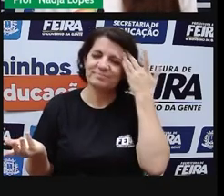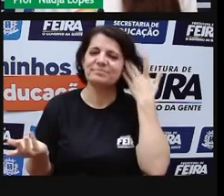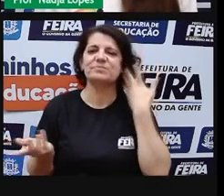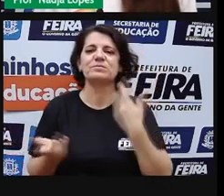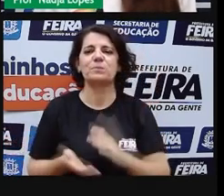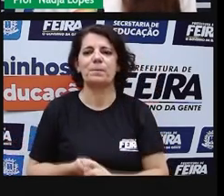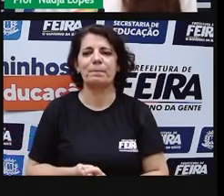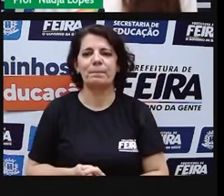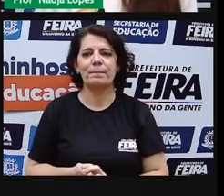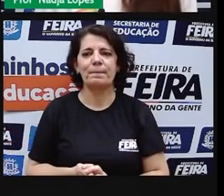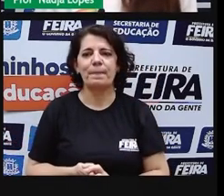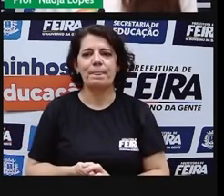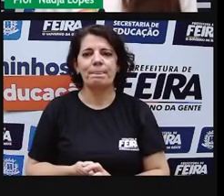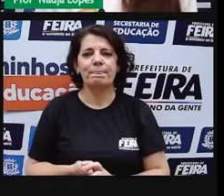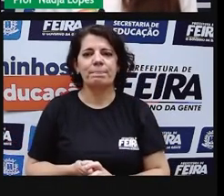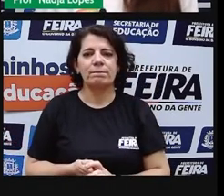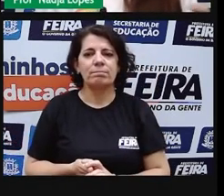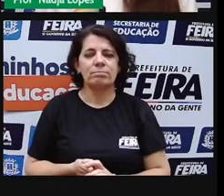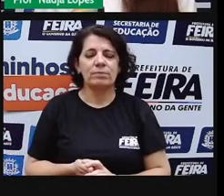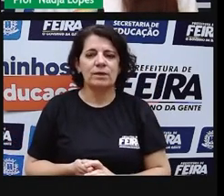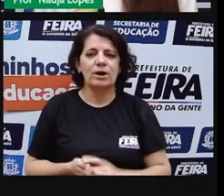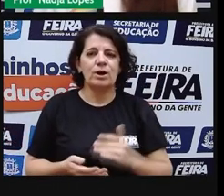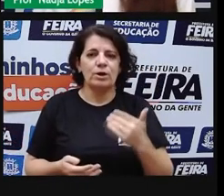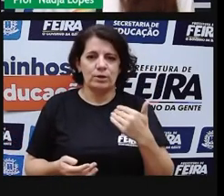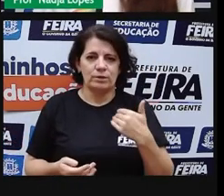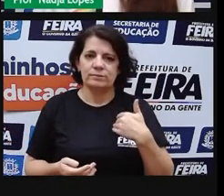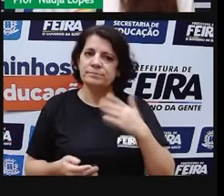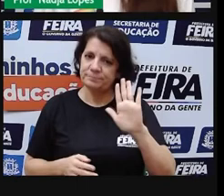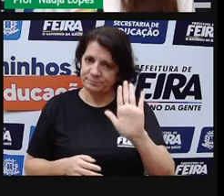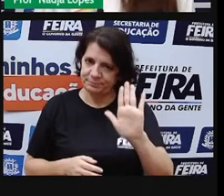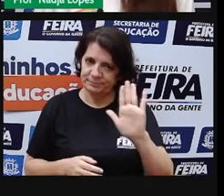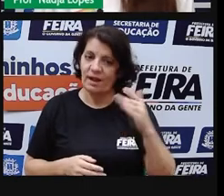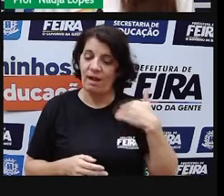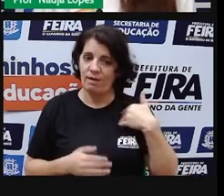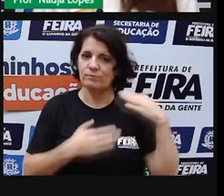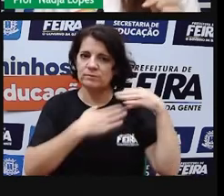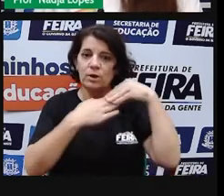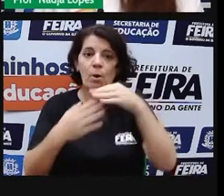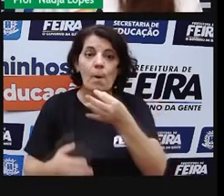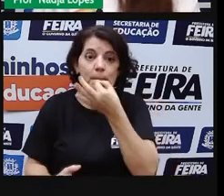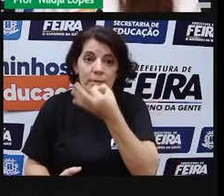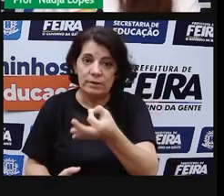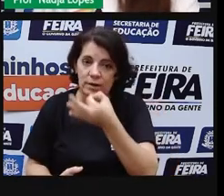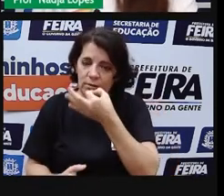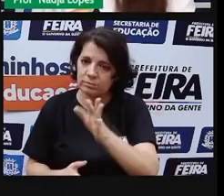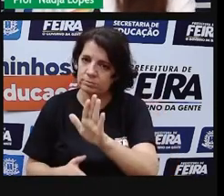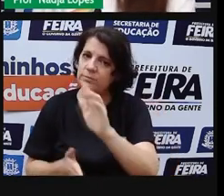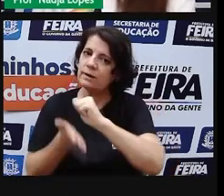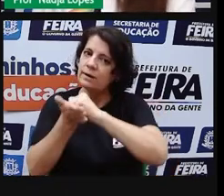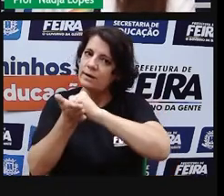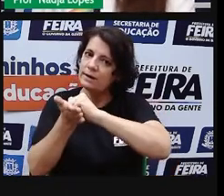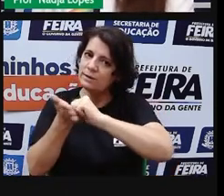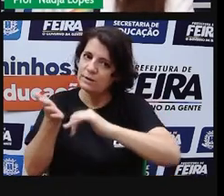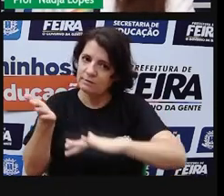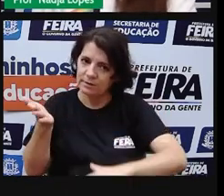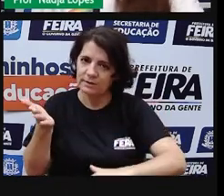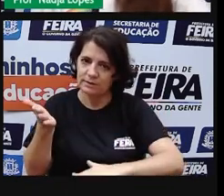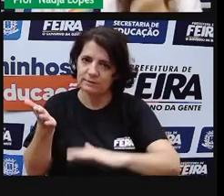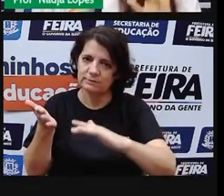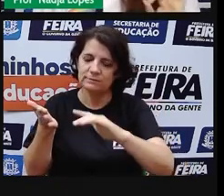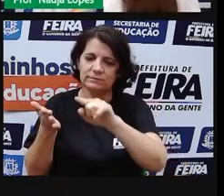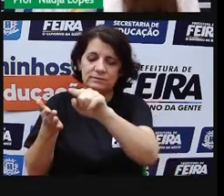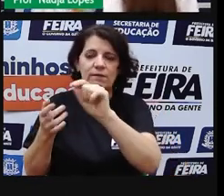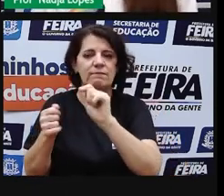A gente, vai trazer para vocês uma sugestão de atividade para vocês fazerem na escola.